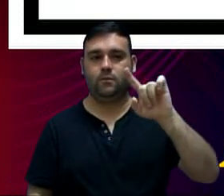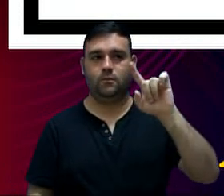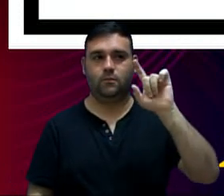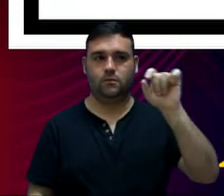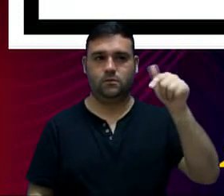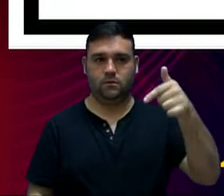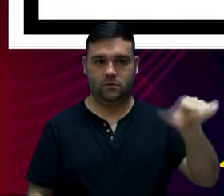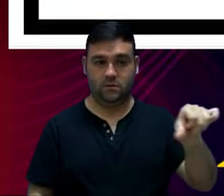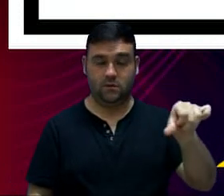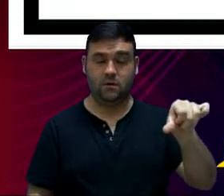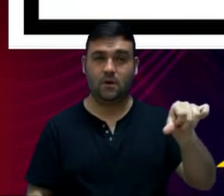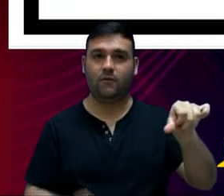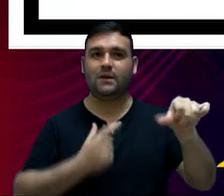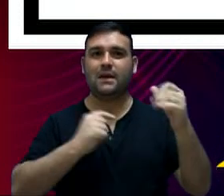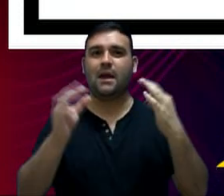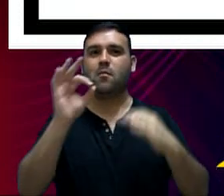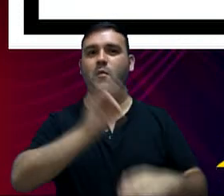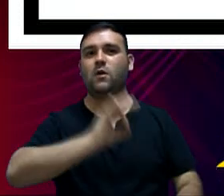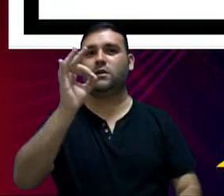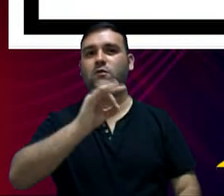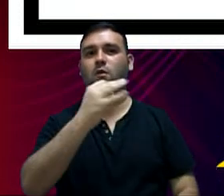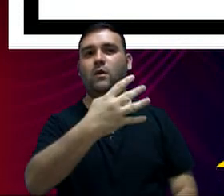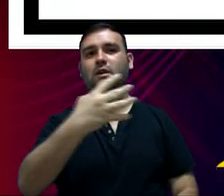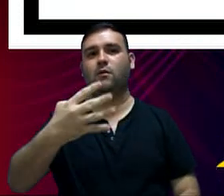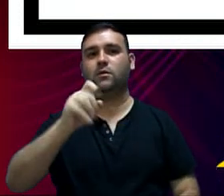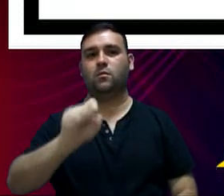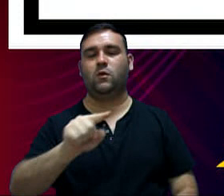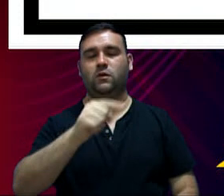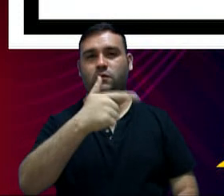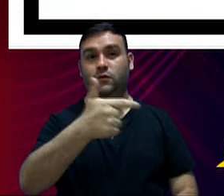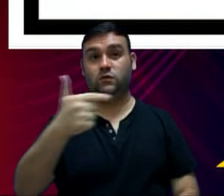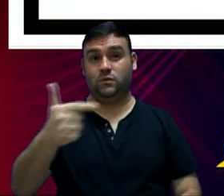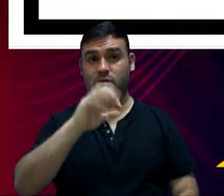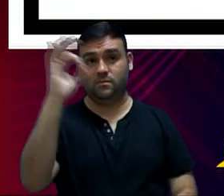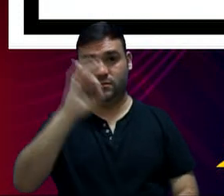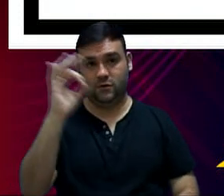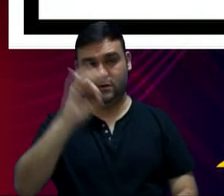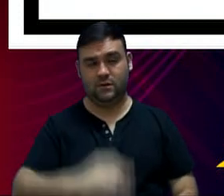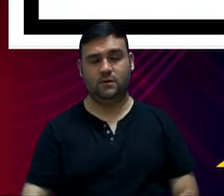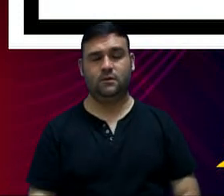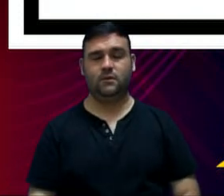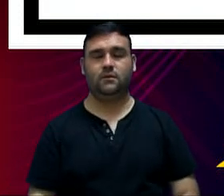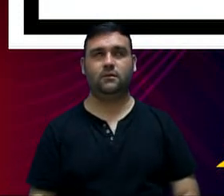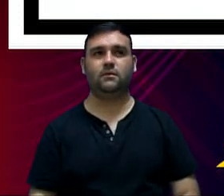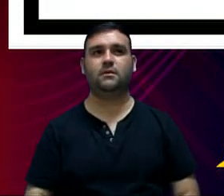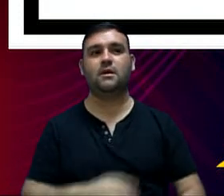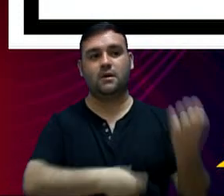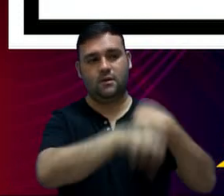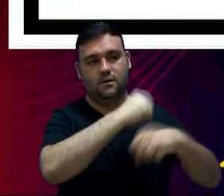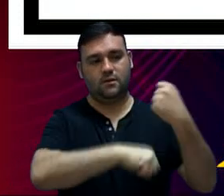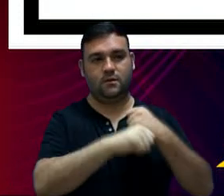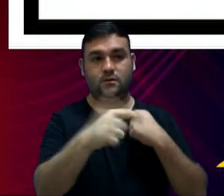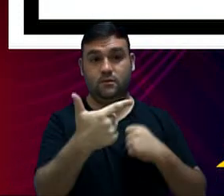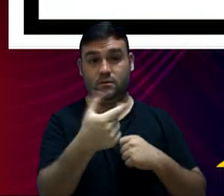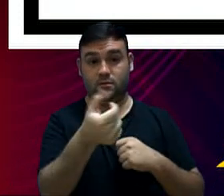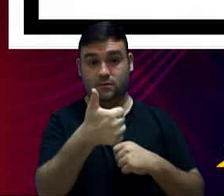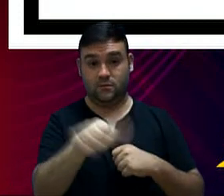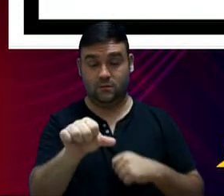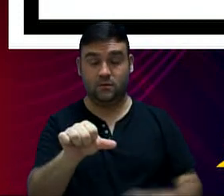contra um percentual de 44,22%. Em 2019,